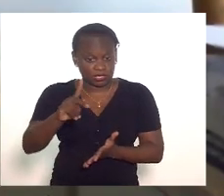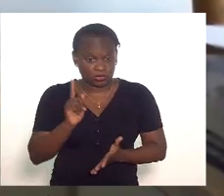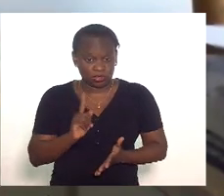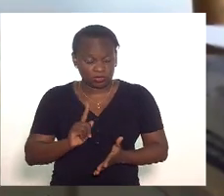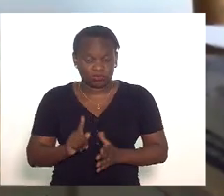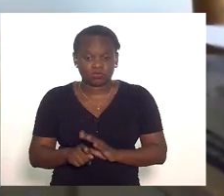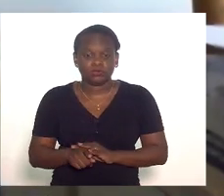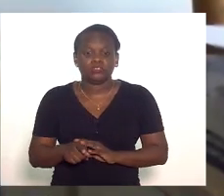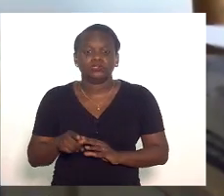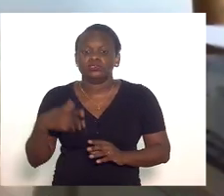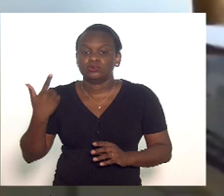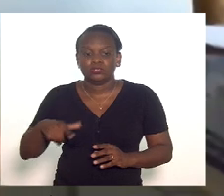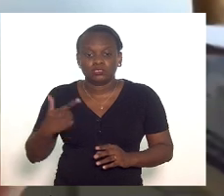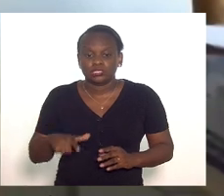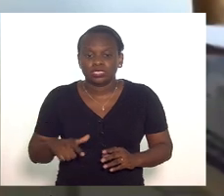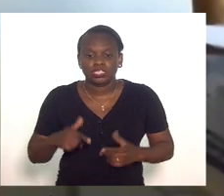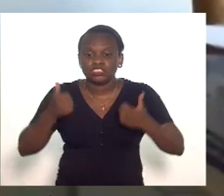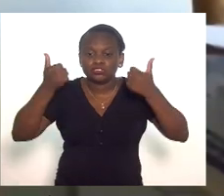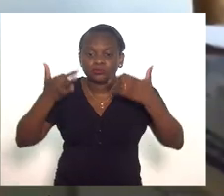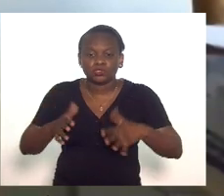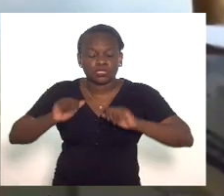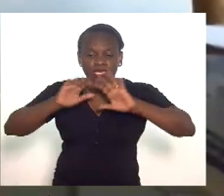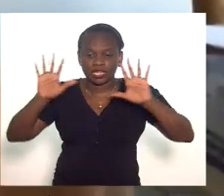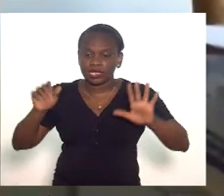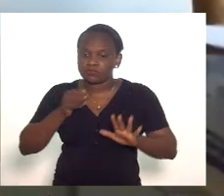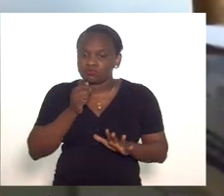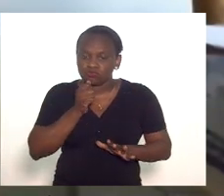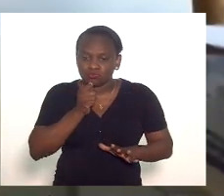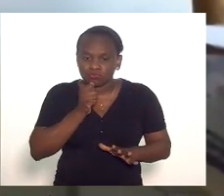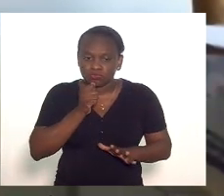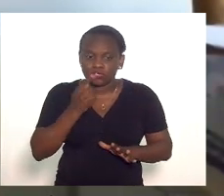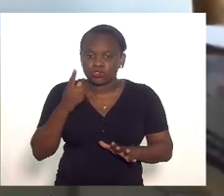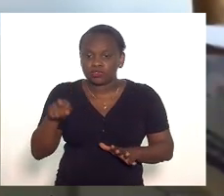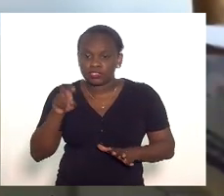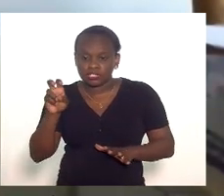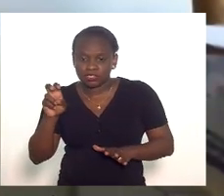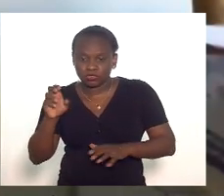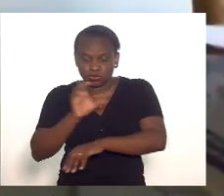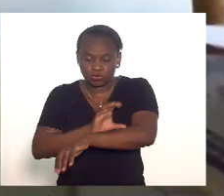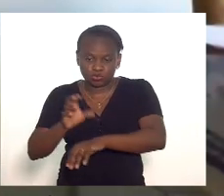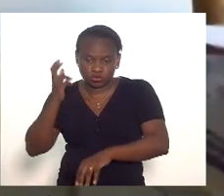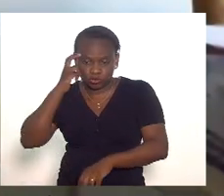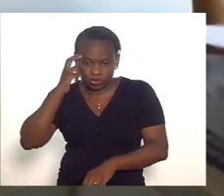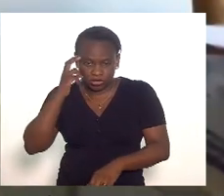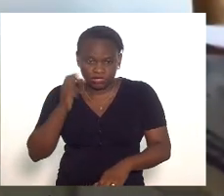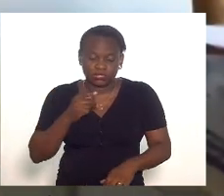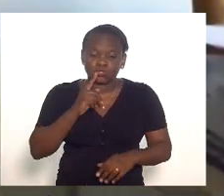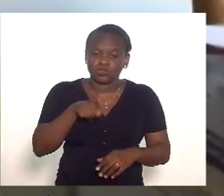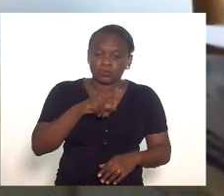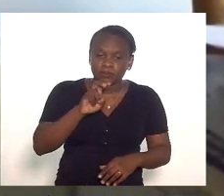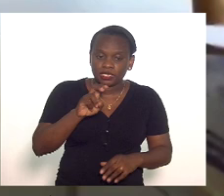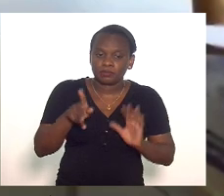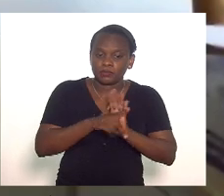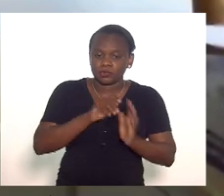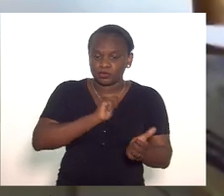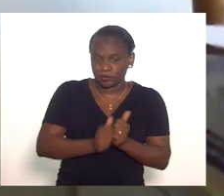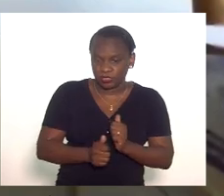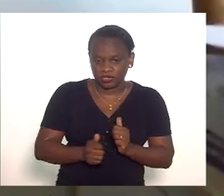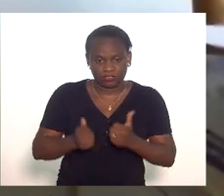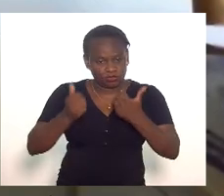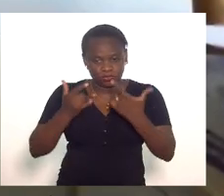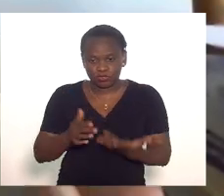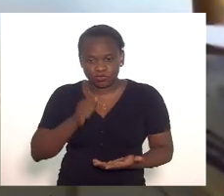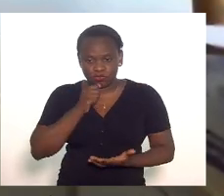não tenha explicitado que é um e meio para a cultura e um e meio para o esporte